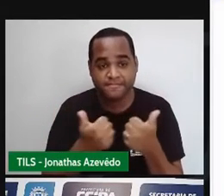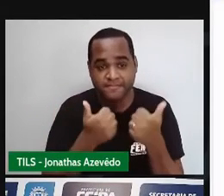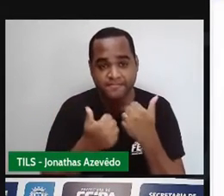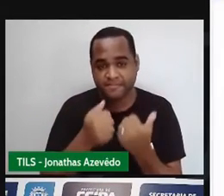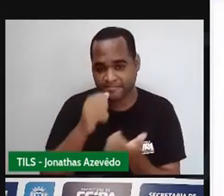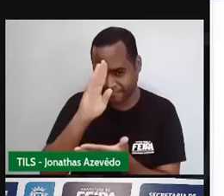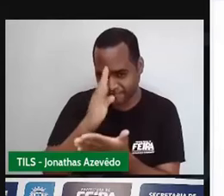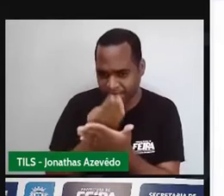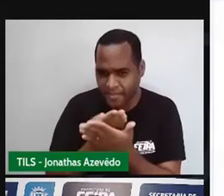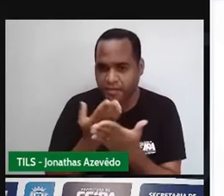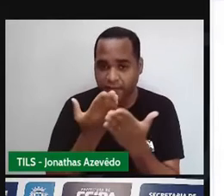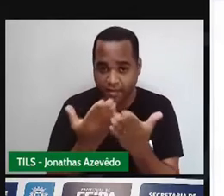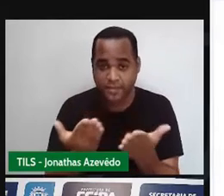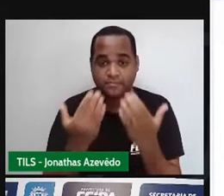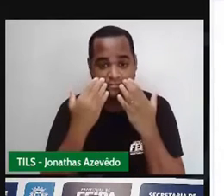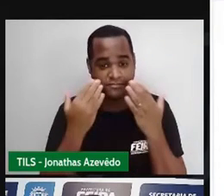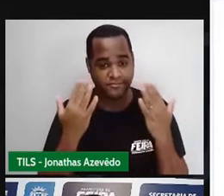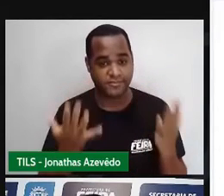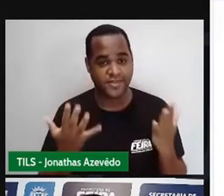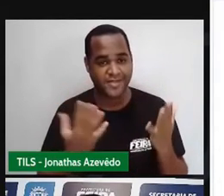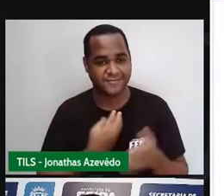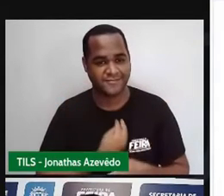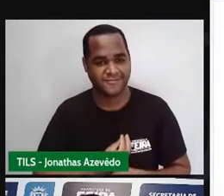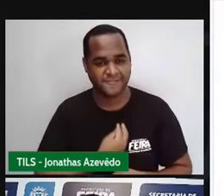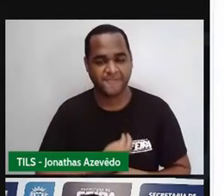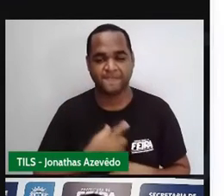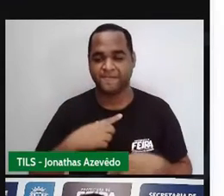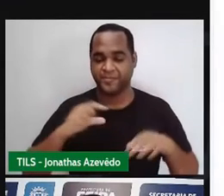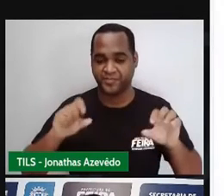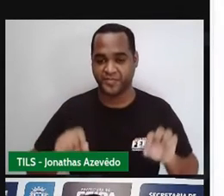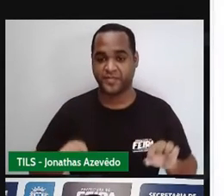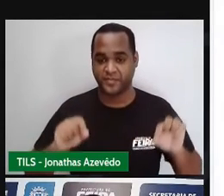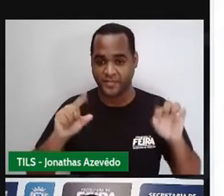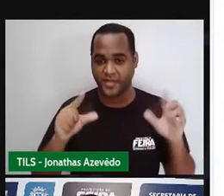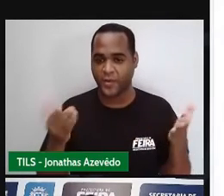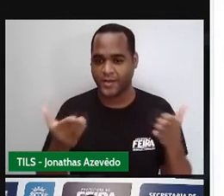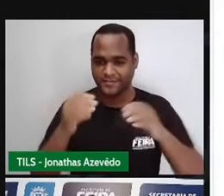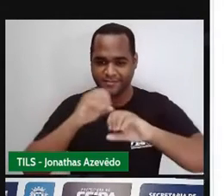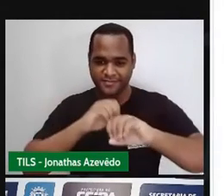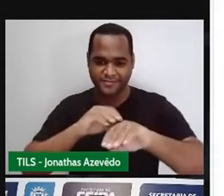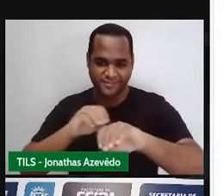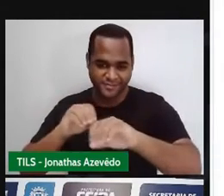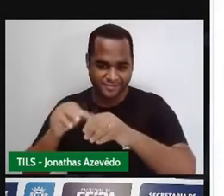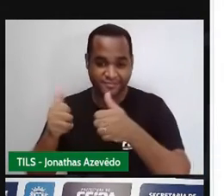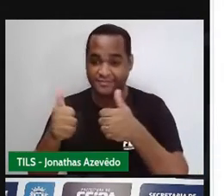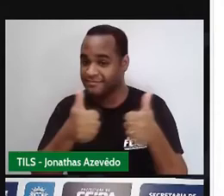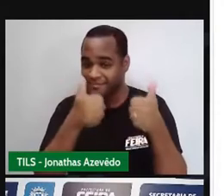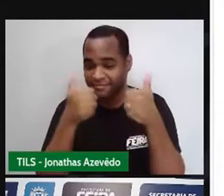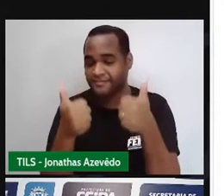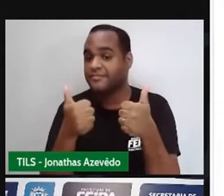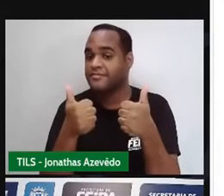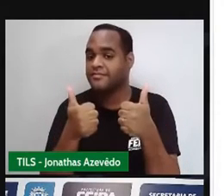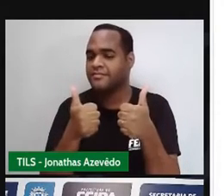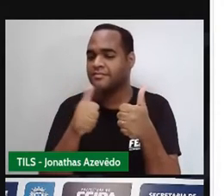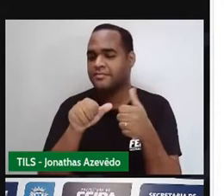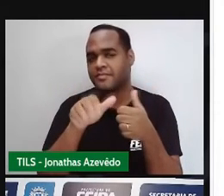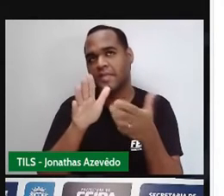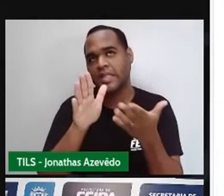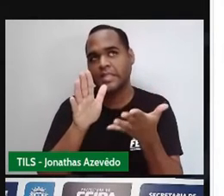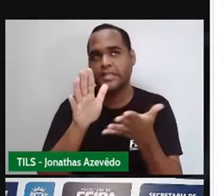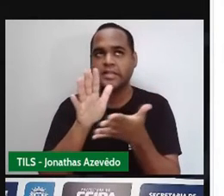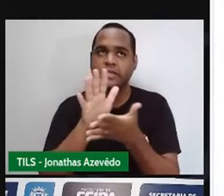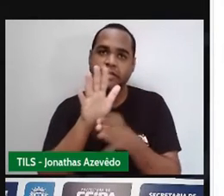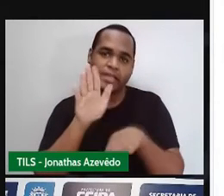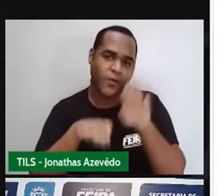aparece aí para você a tela da nossa aula, tá bom? E talvez você